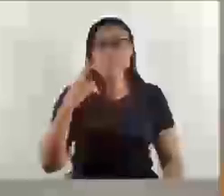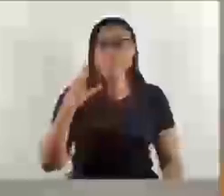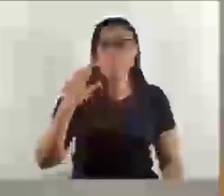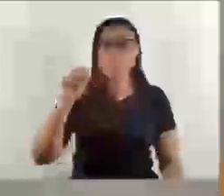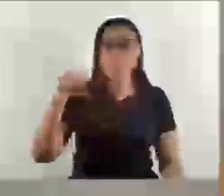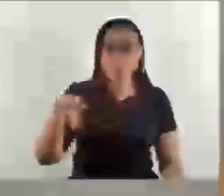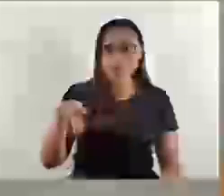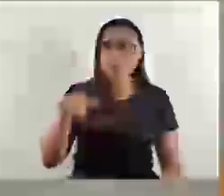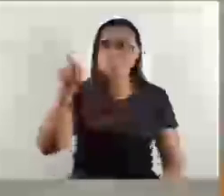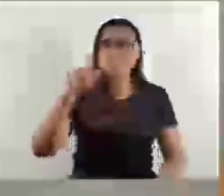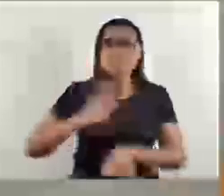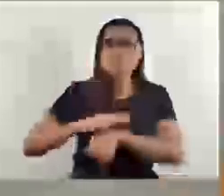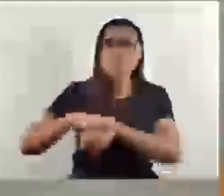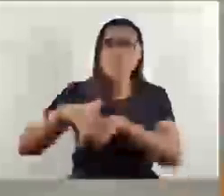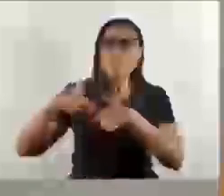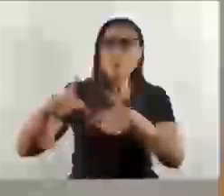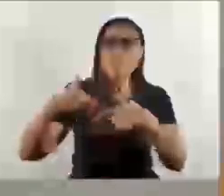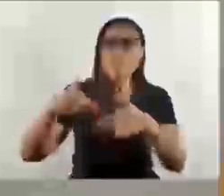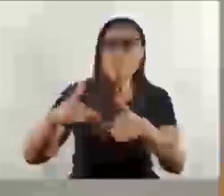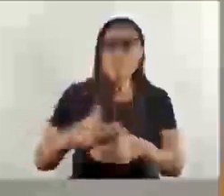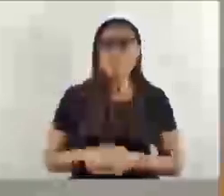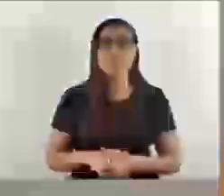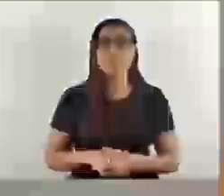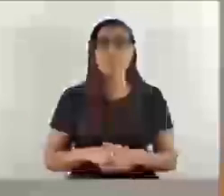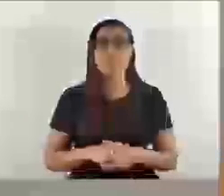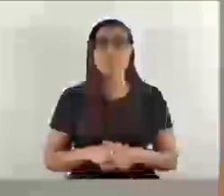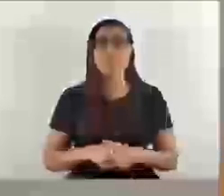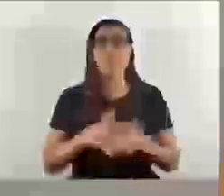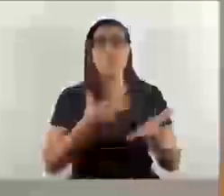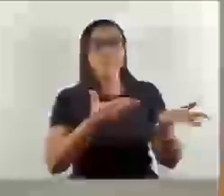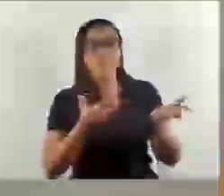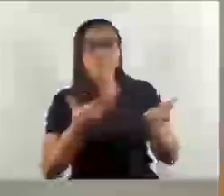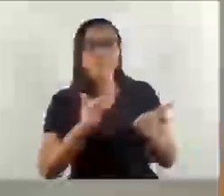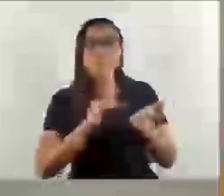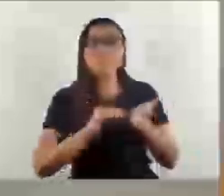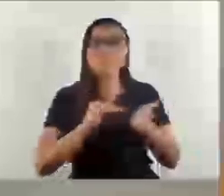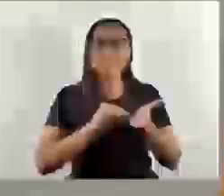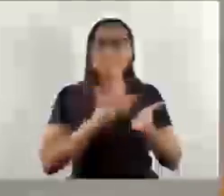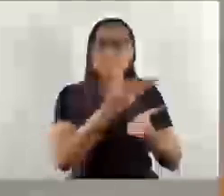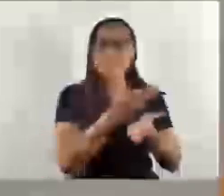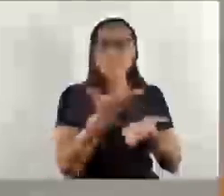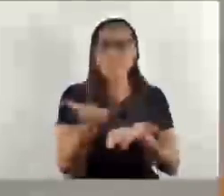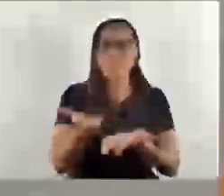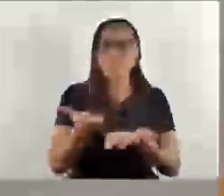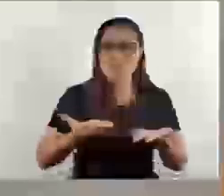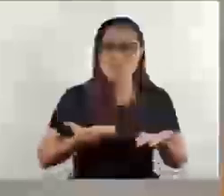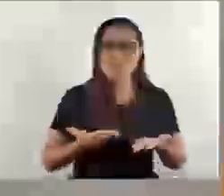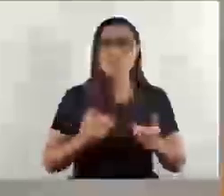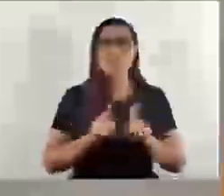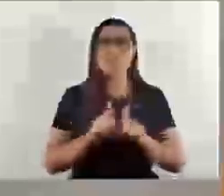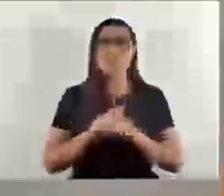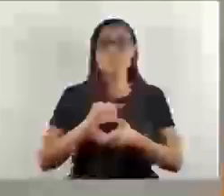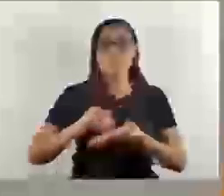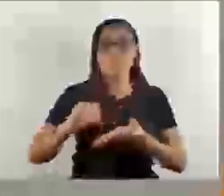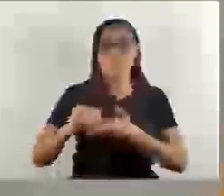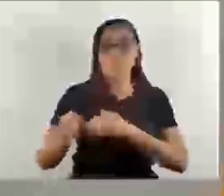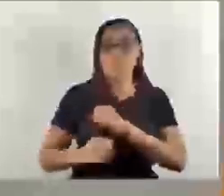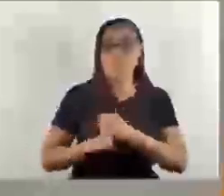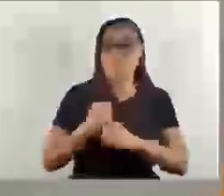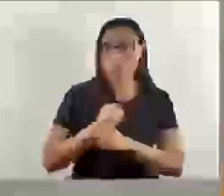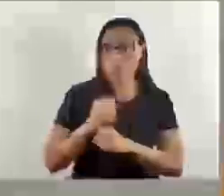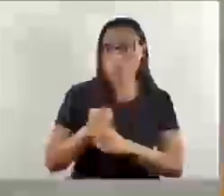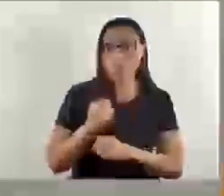em convidar o secretário, convidar o secretário de obra, o secretário de